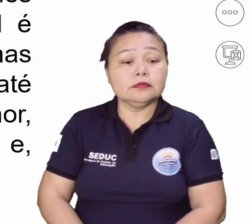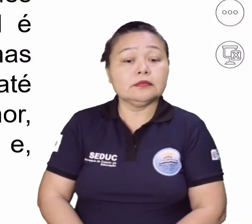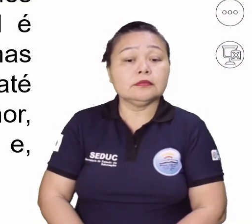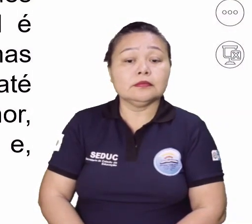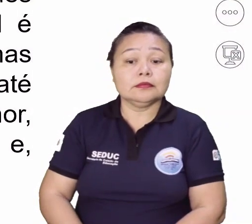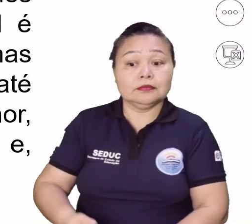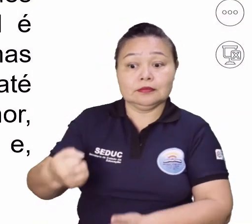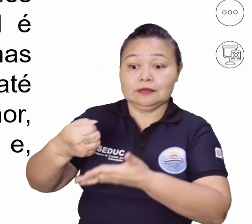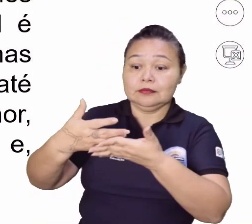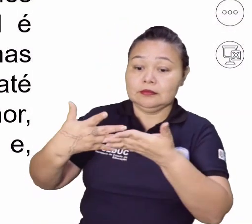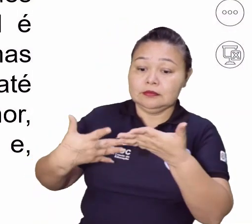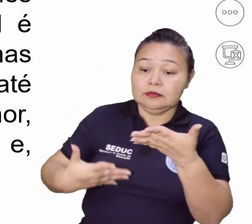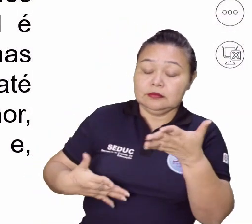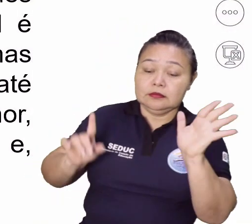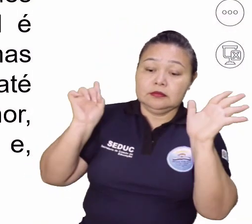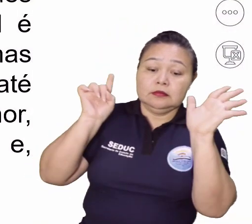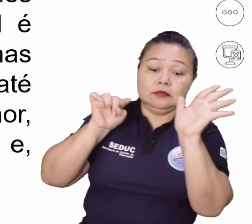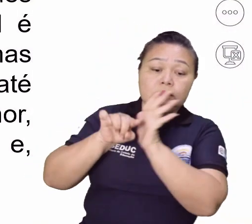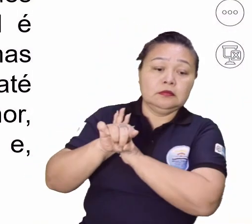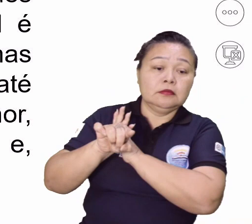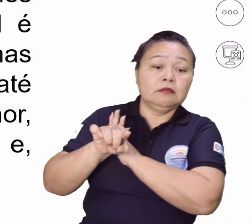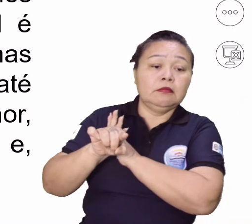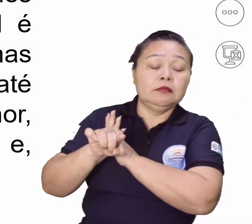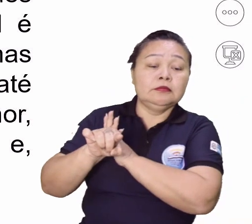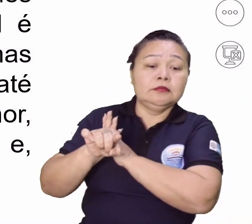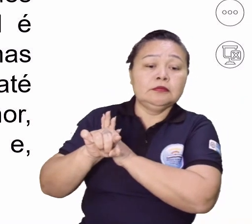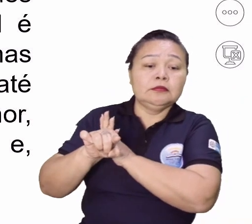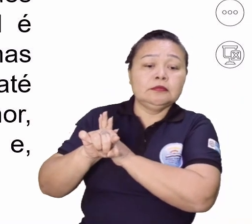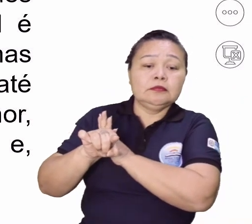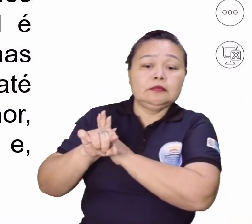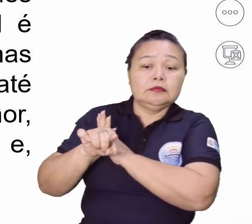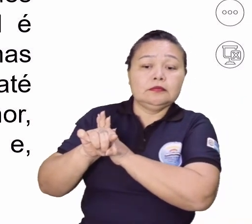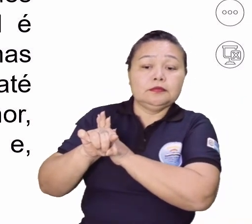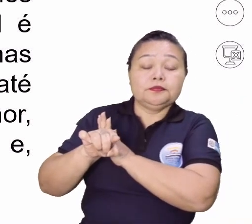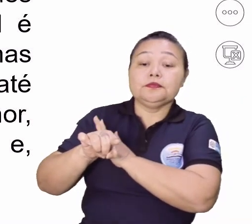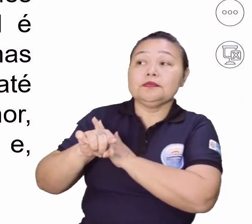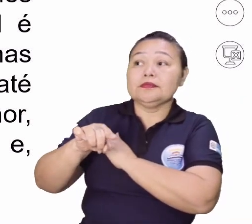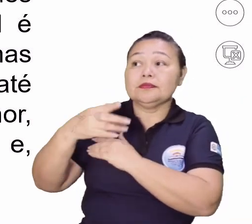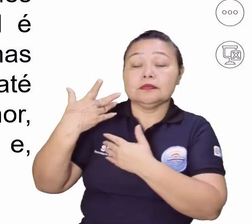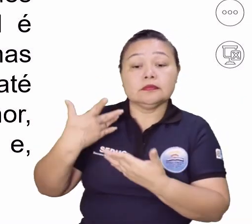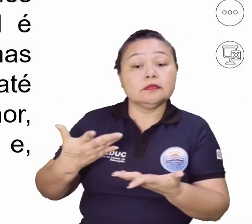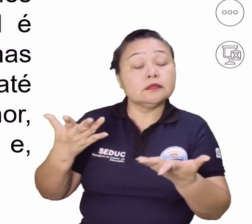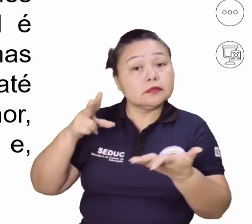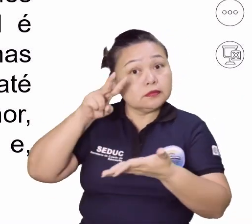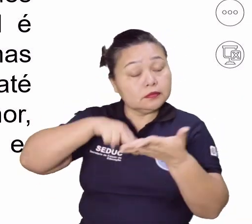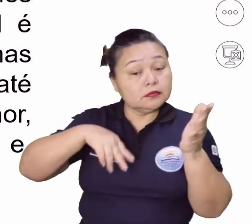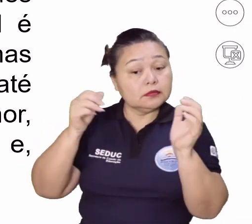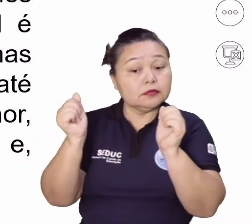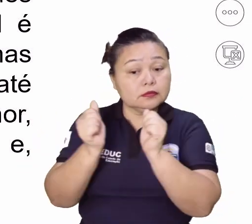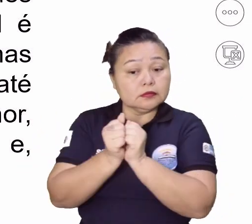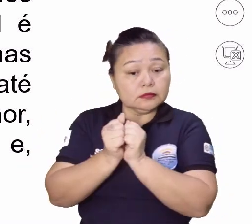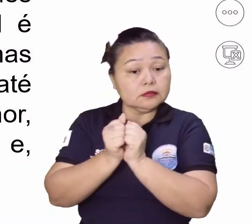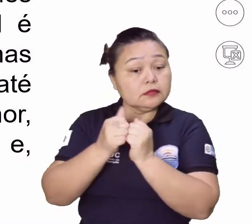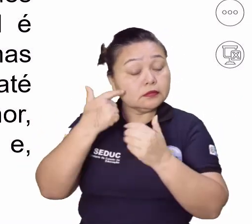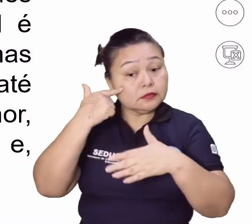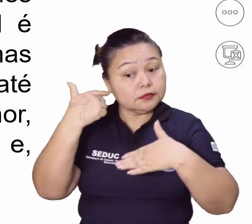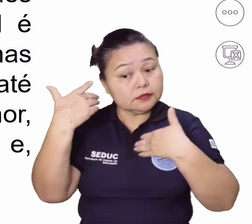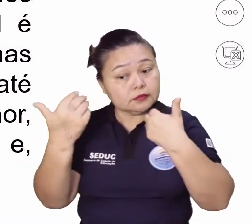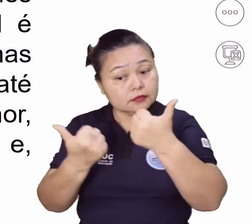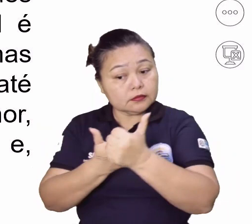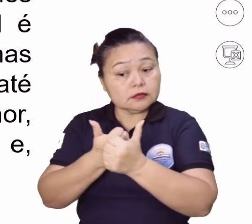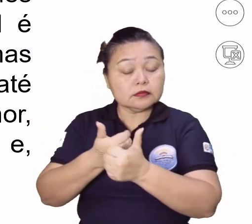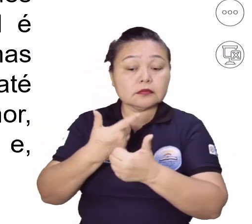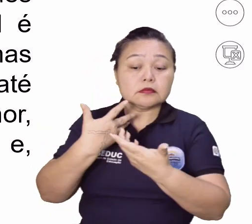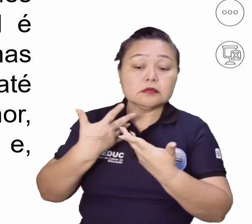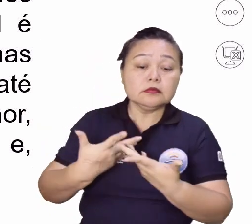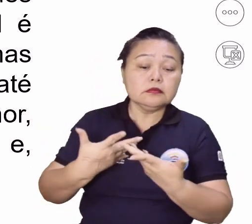É grande, né, pessoal? A primeira pergunta é grande. Então, para não cansar, vamos ler juntos? Que aí a gente vai acompanhando